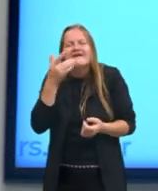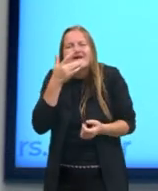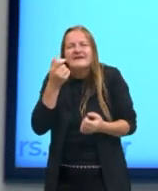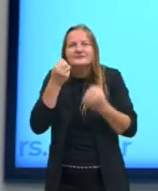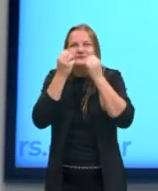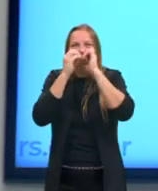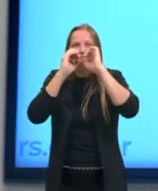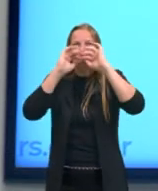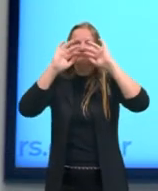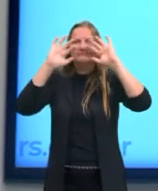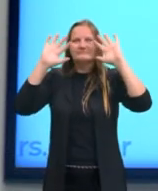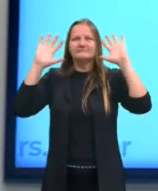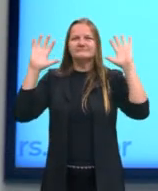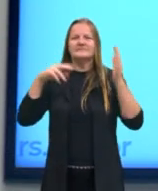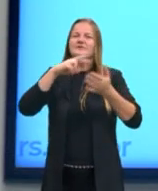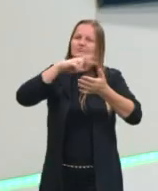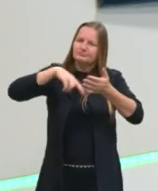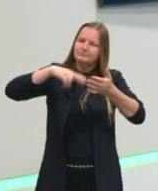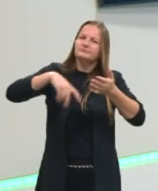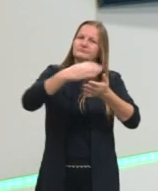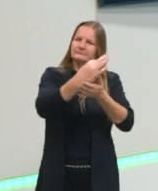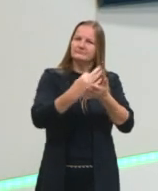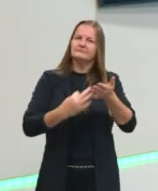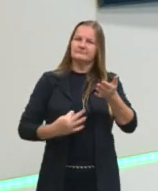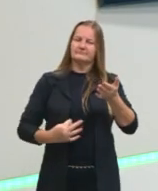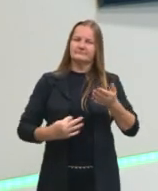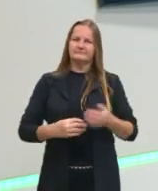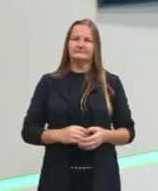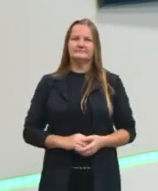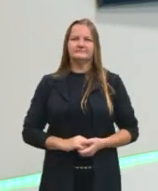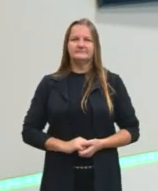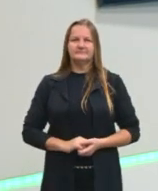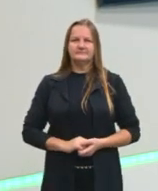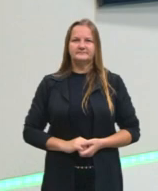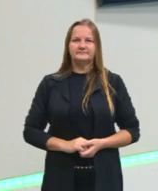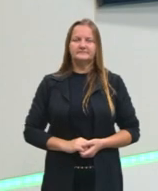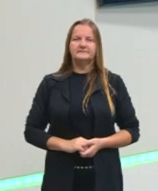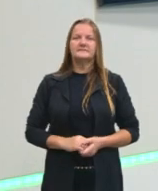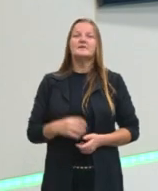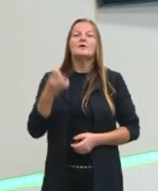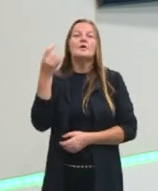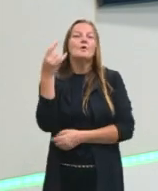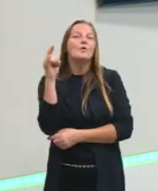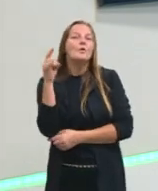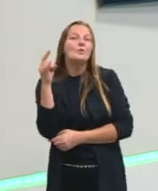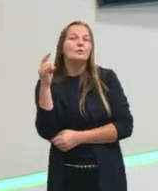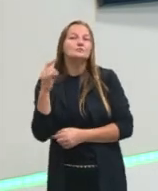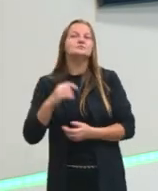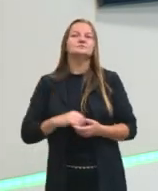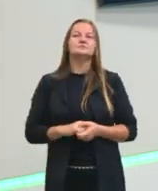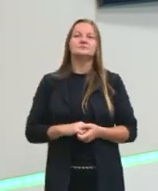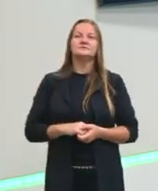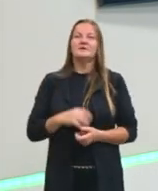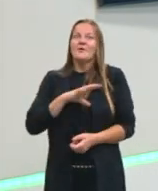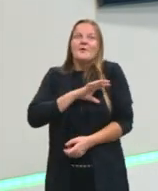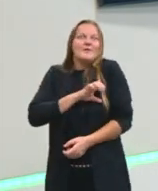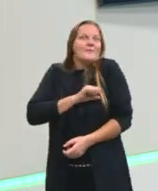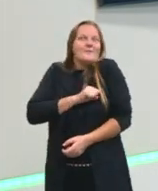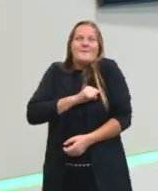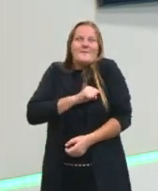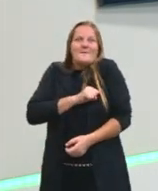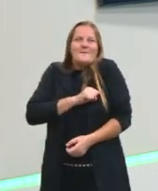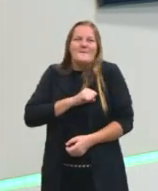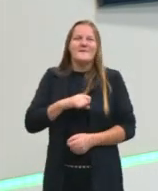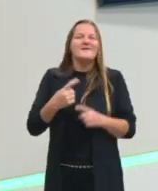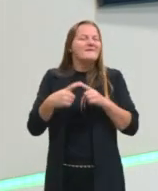fácil de ler o nosso texto. E essa última aqui, eu adoro porque